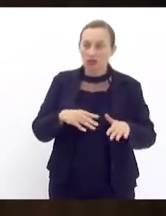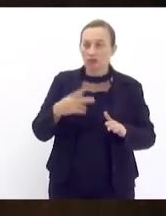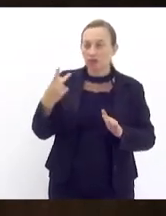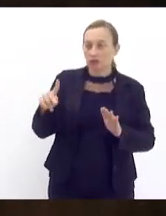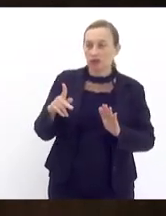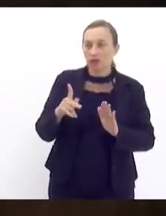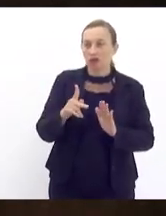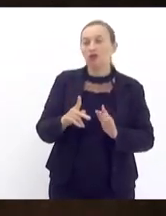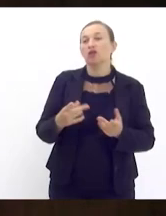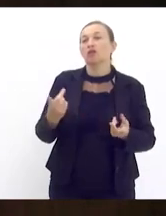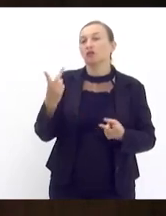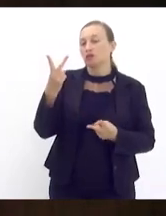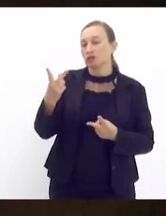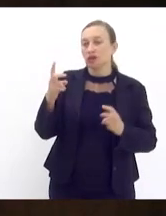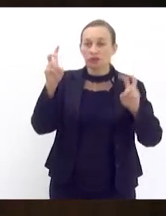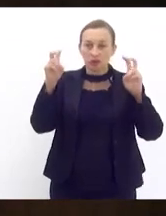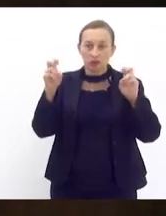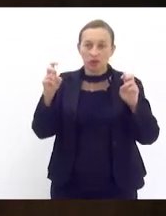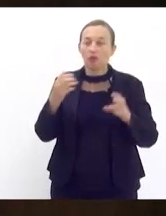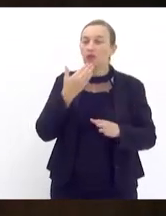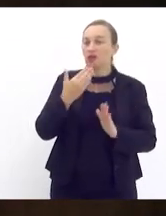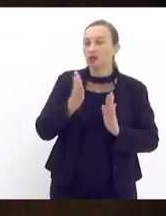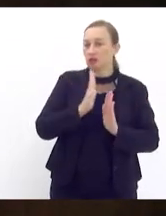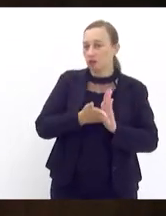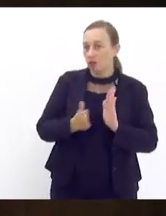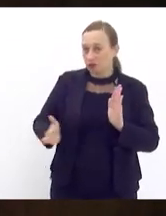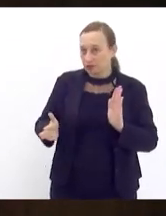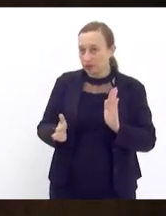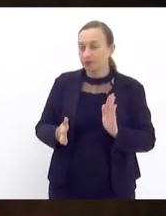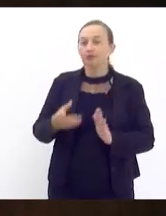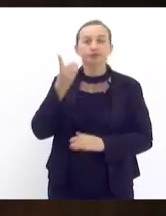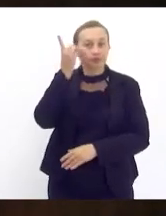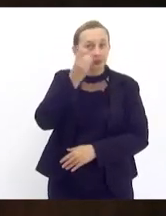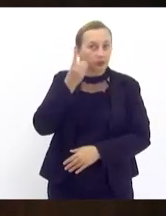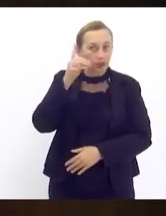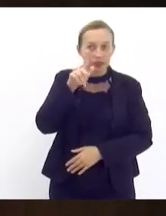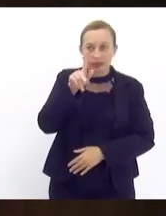temas então porque que eu pedi a questão de ordem deputado Pedro